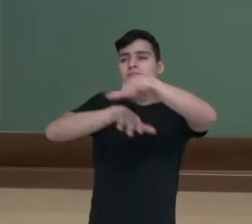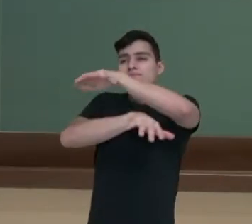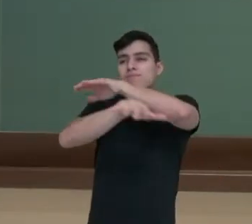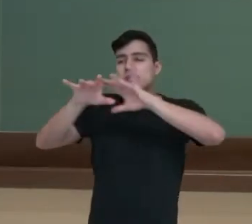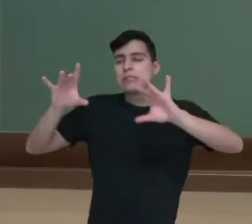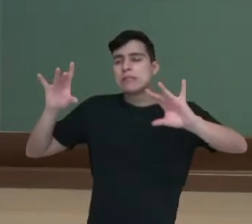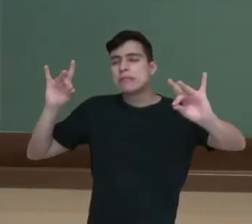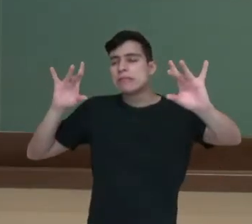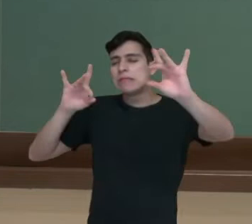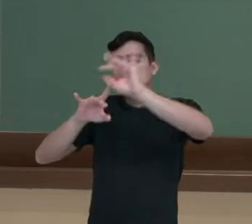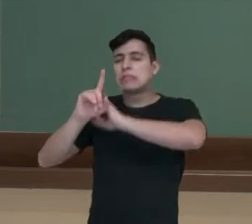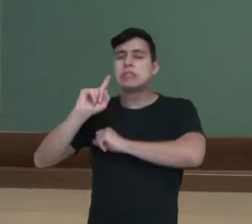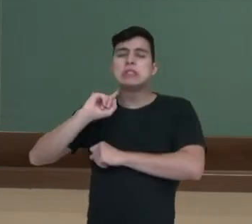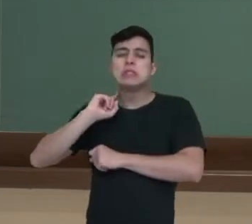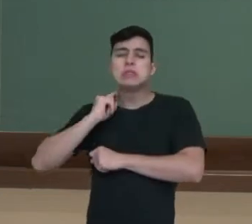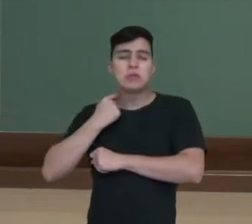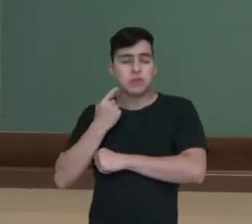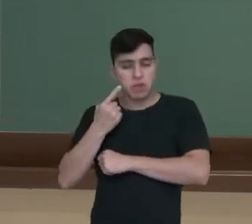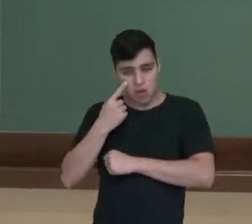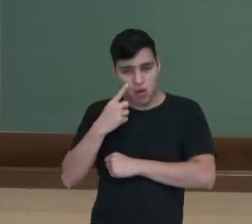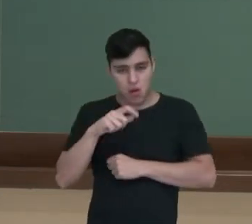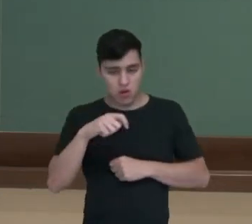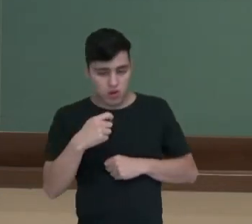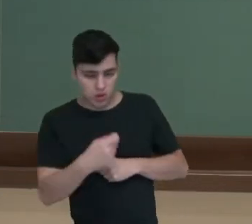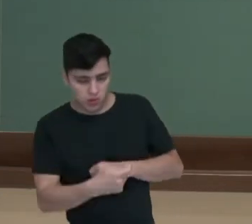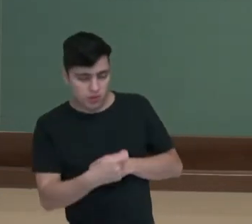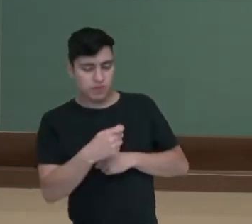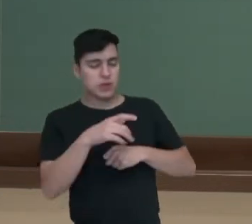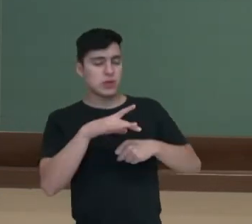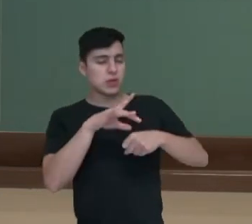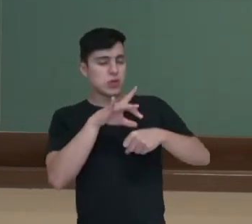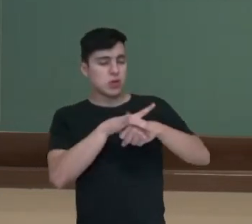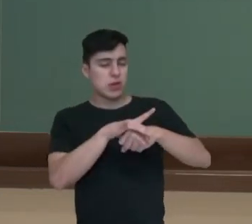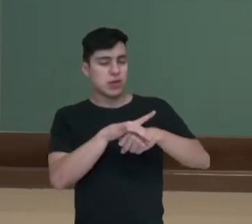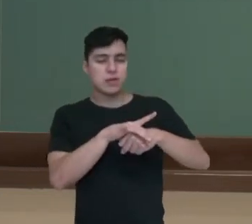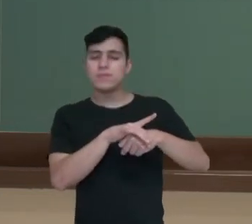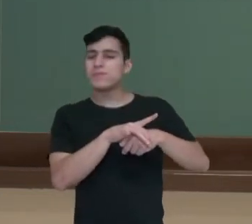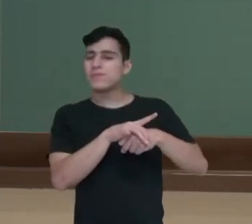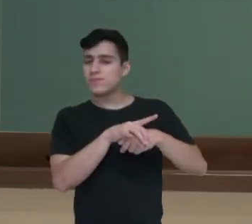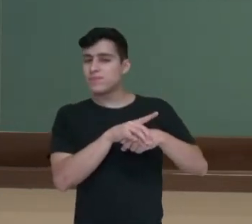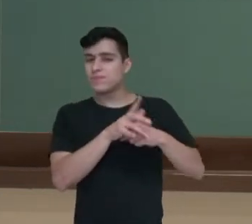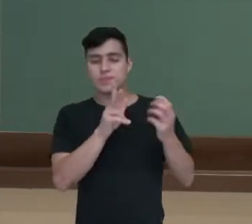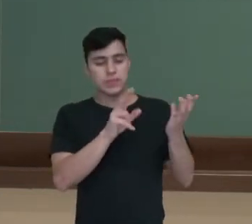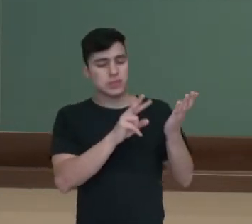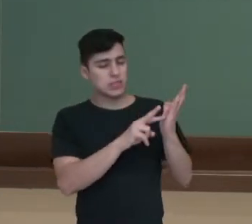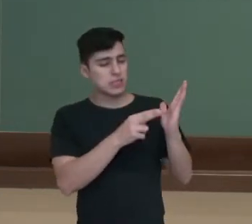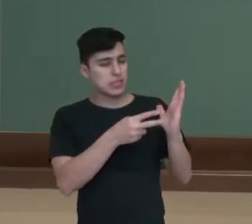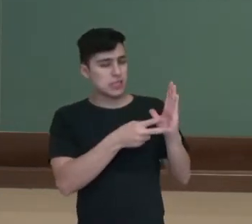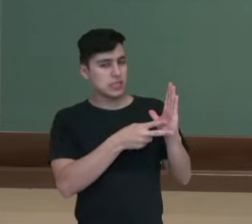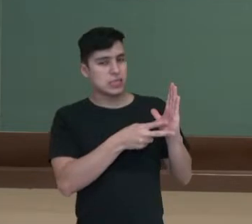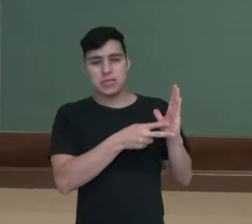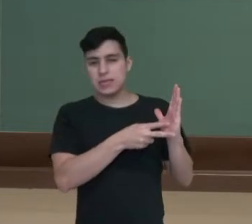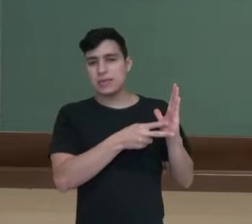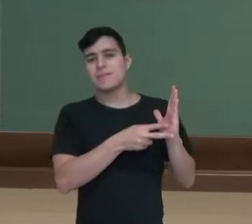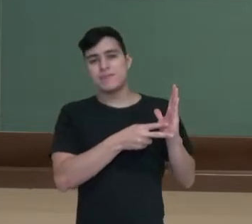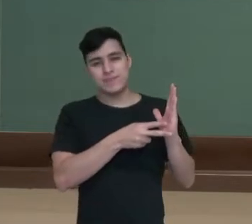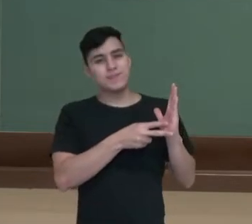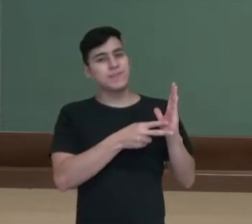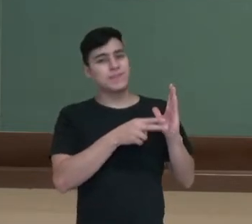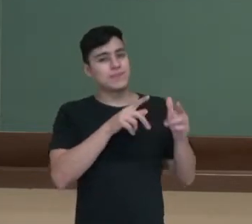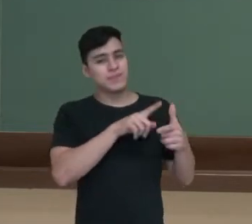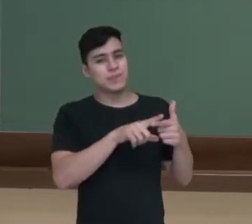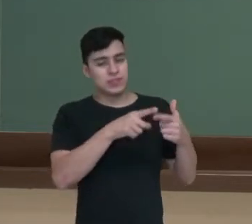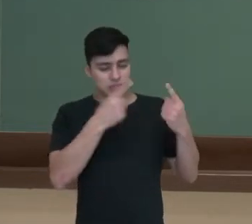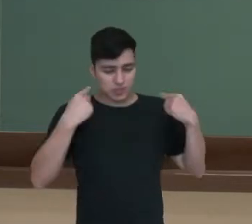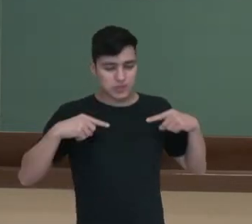Quando nós falamos em doenças, significa que não tem nada de bom com o nosso corpo. Será que está